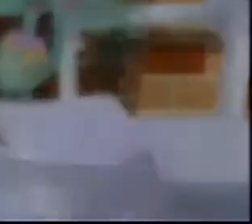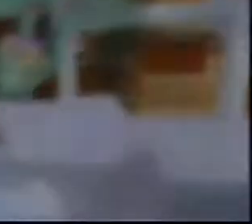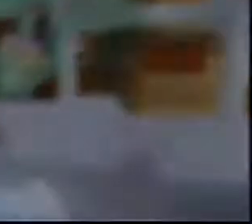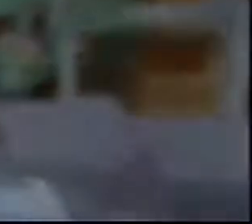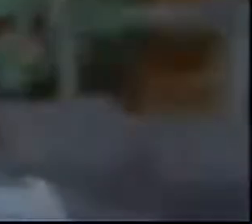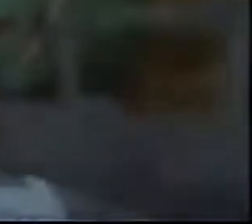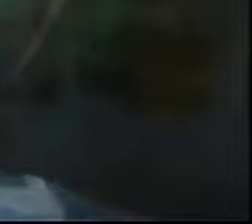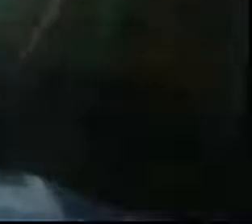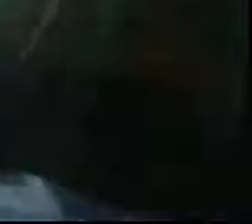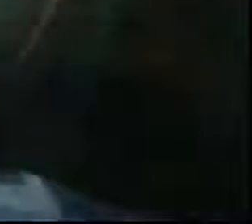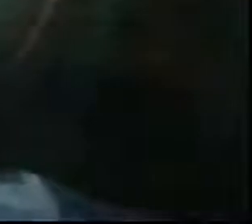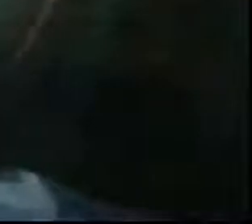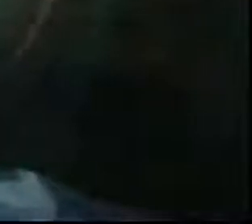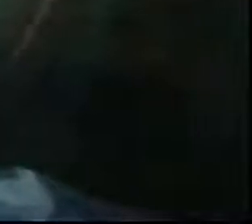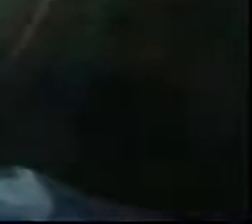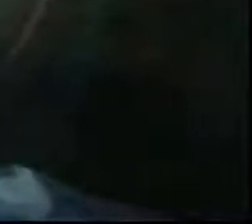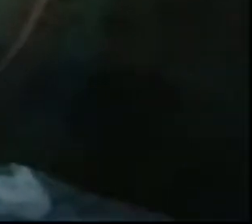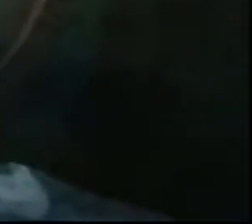I'll see you next time.